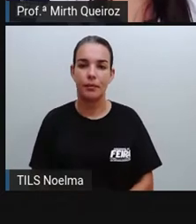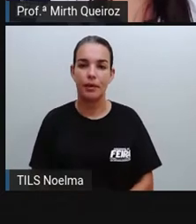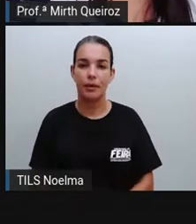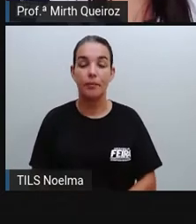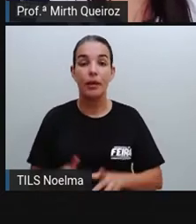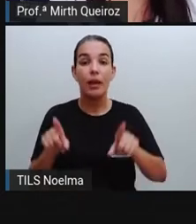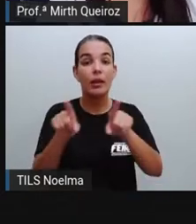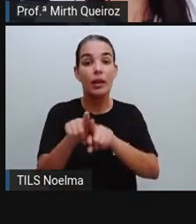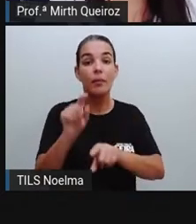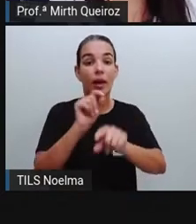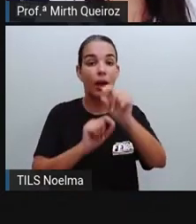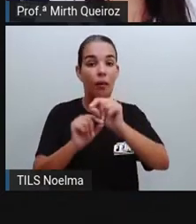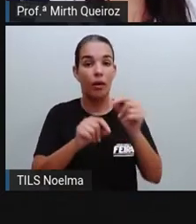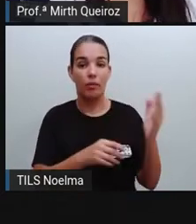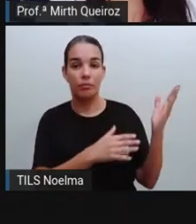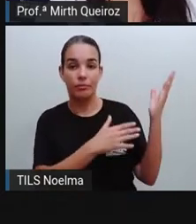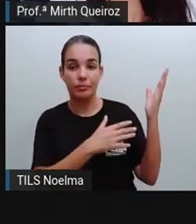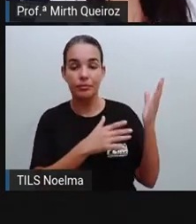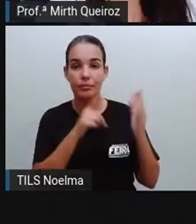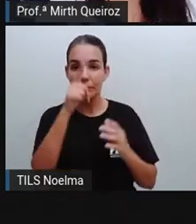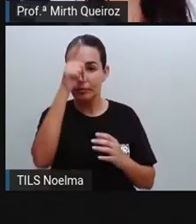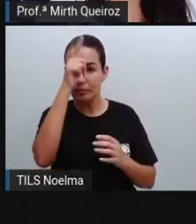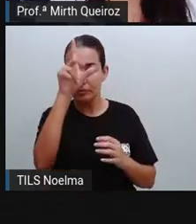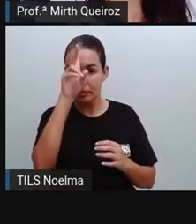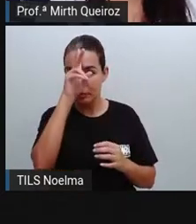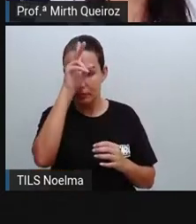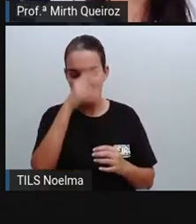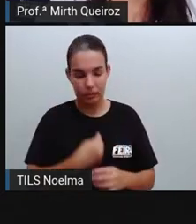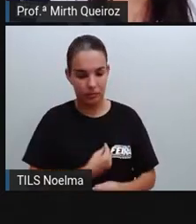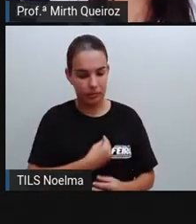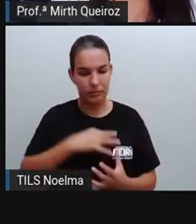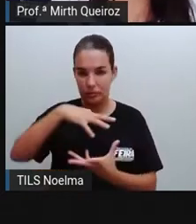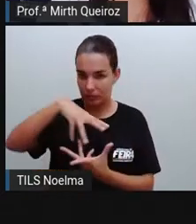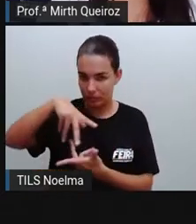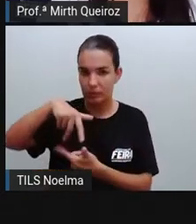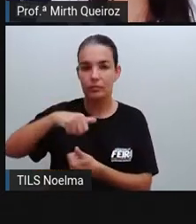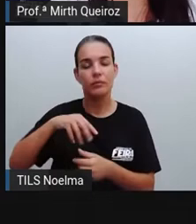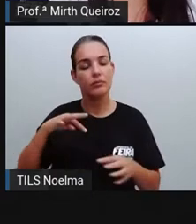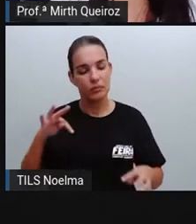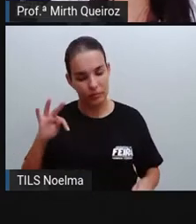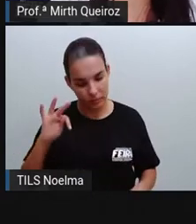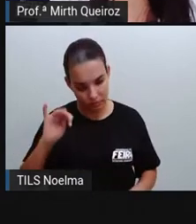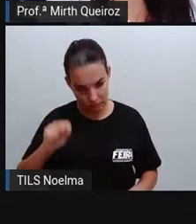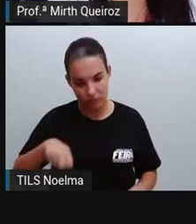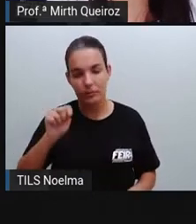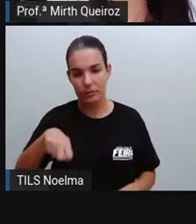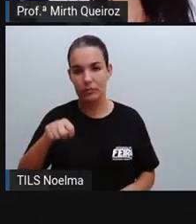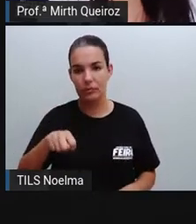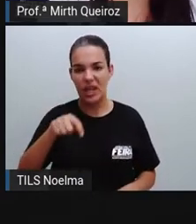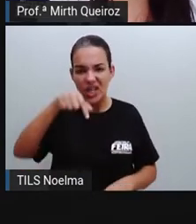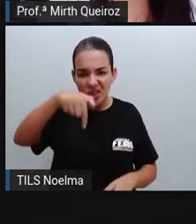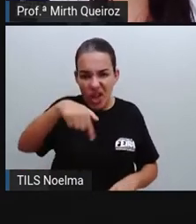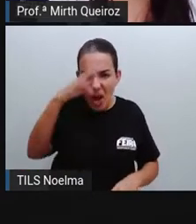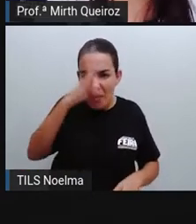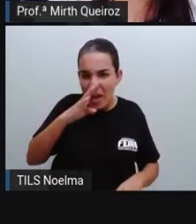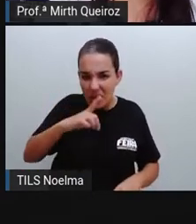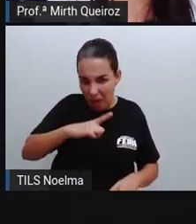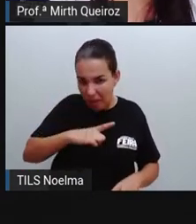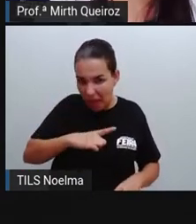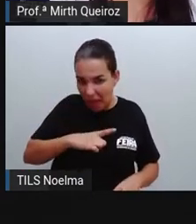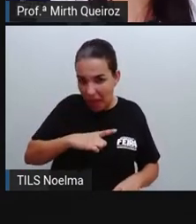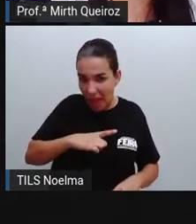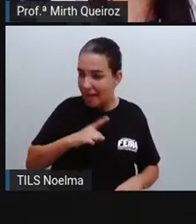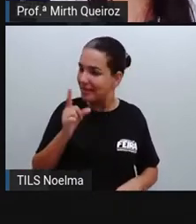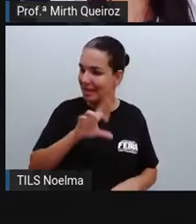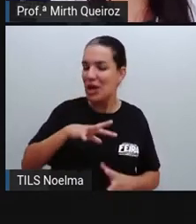As lendas existem no mundo todo. Não pensem que existem lendas somente no Brasil, não. No